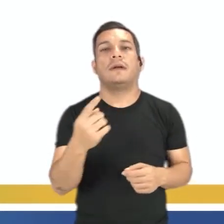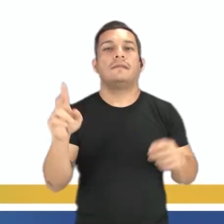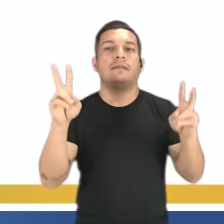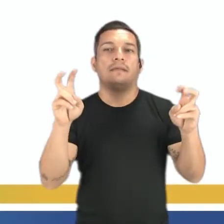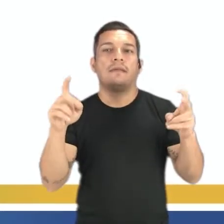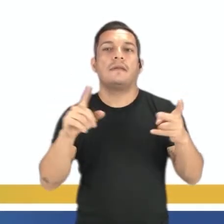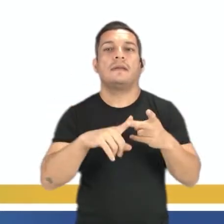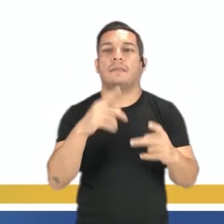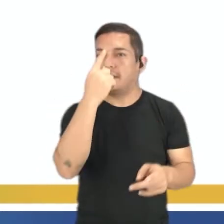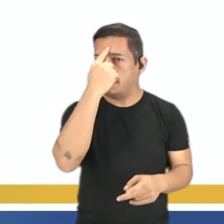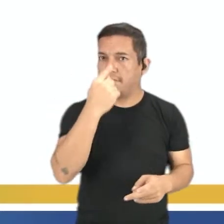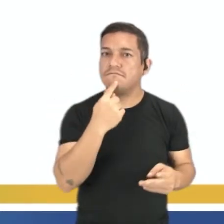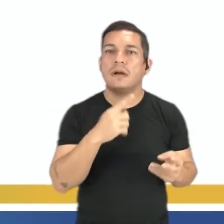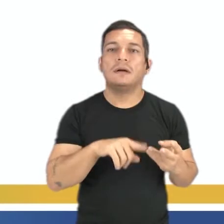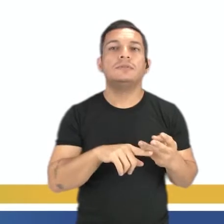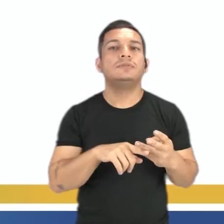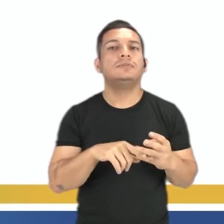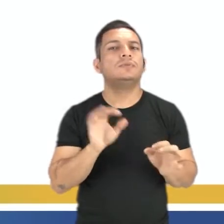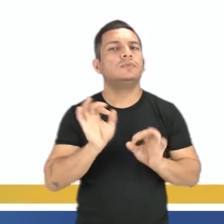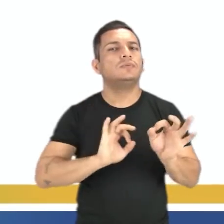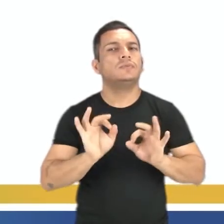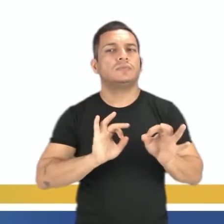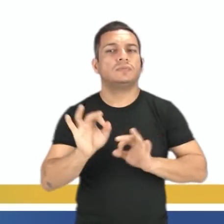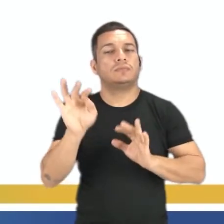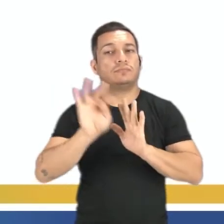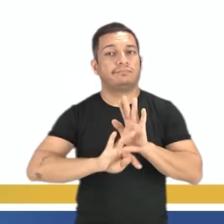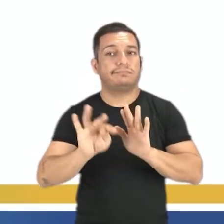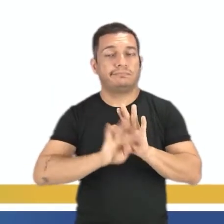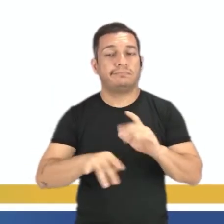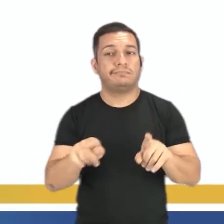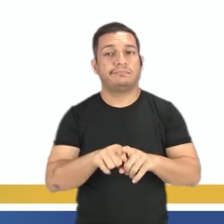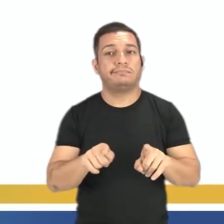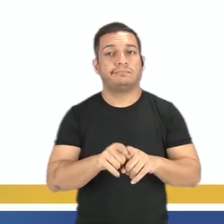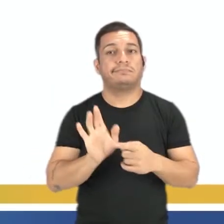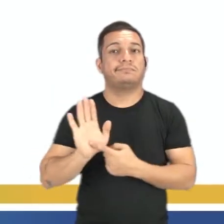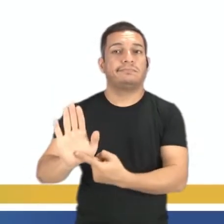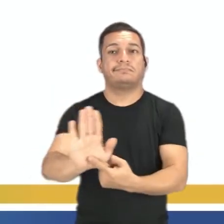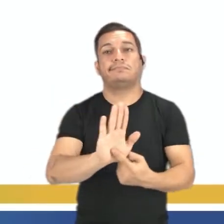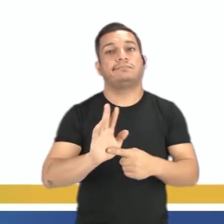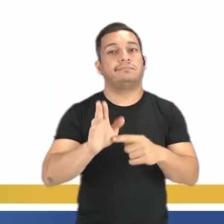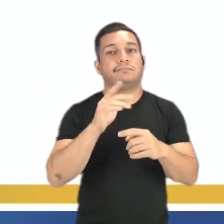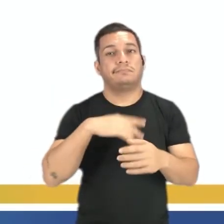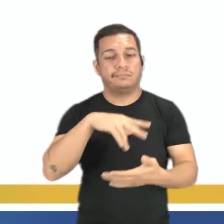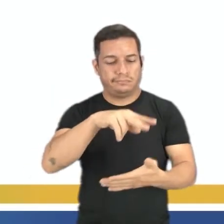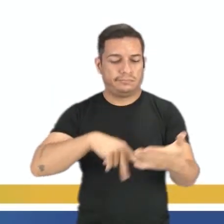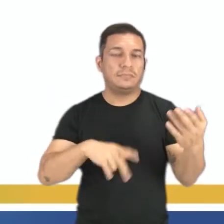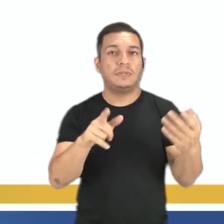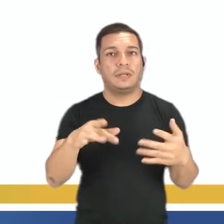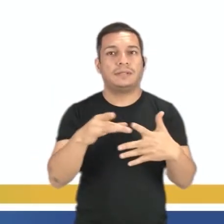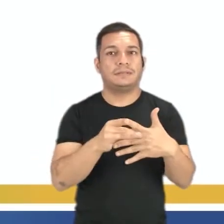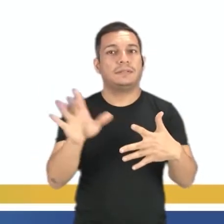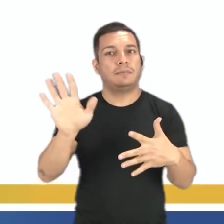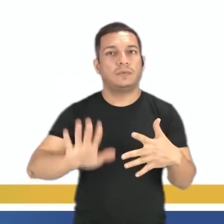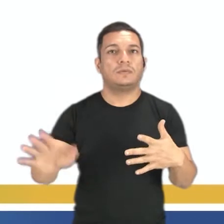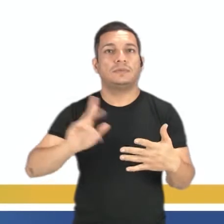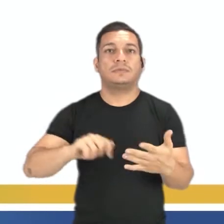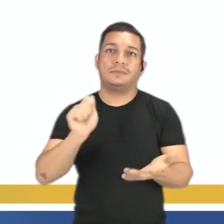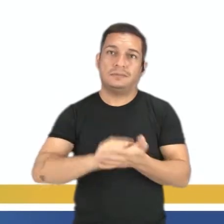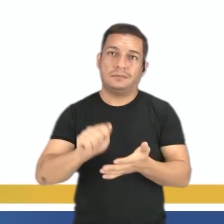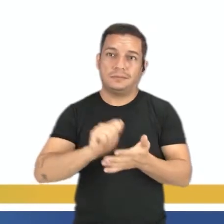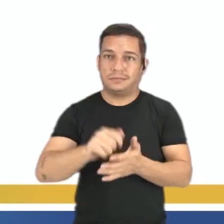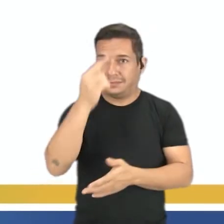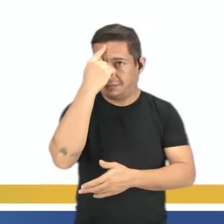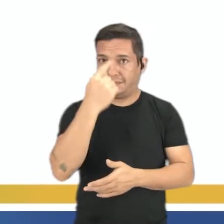o título, onde está a imagem, toda essa organização do anúncio trata da semiótica e a escrita e